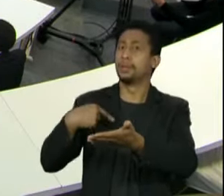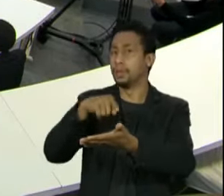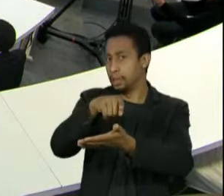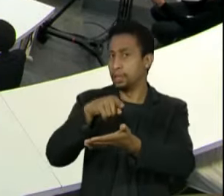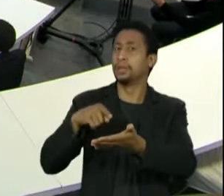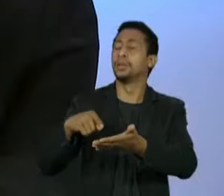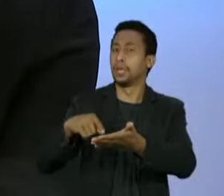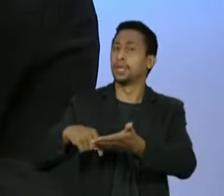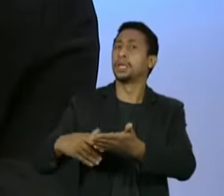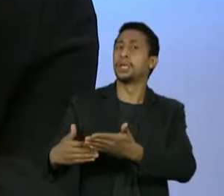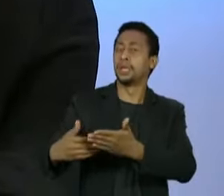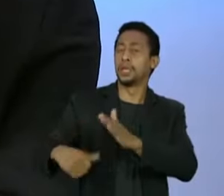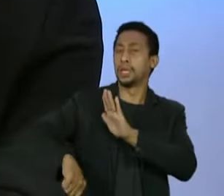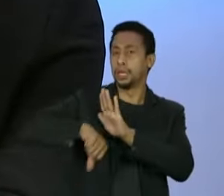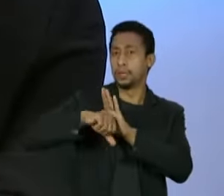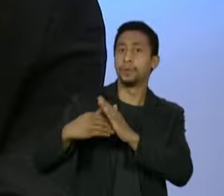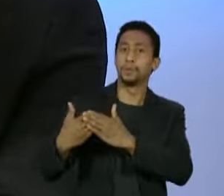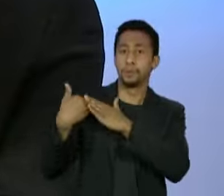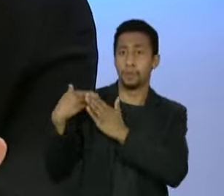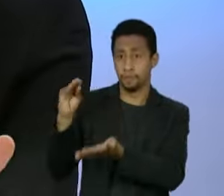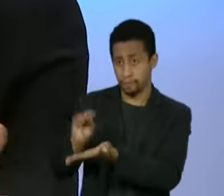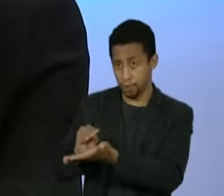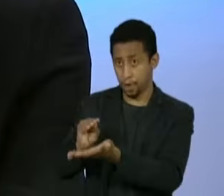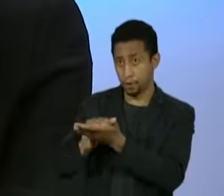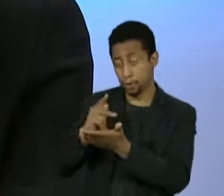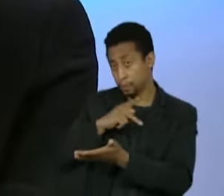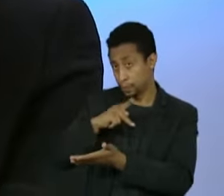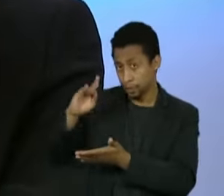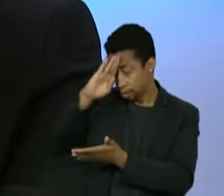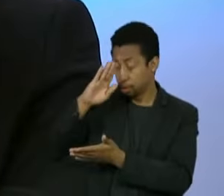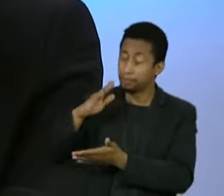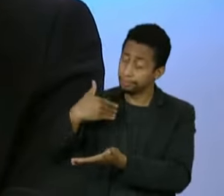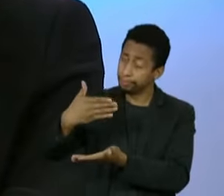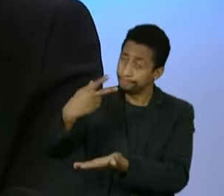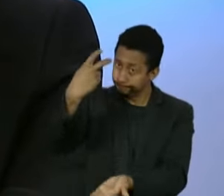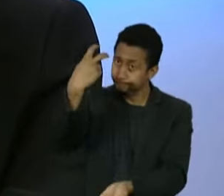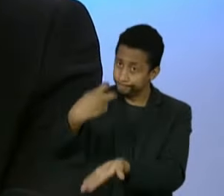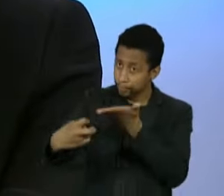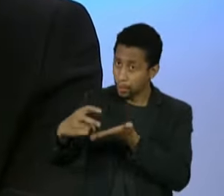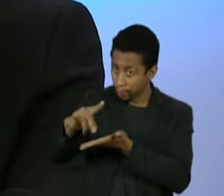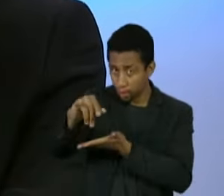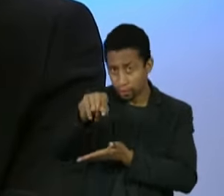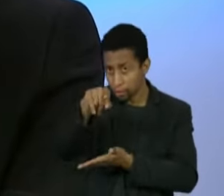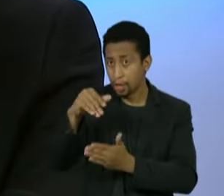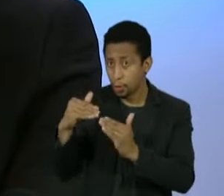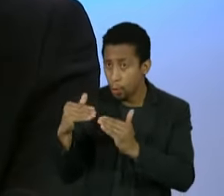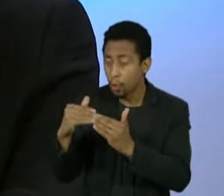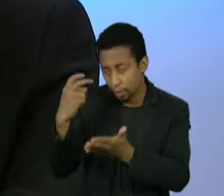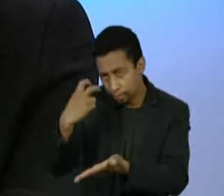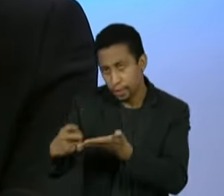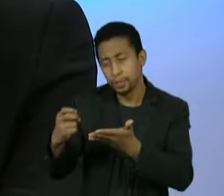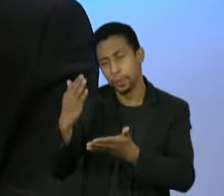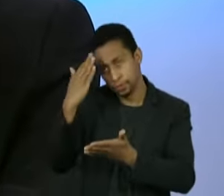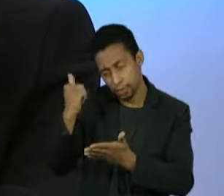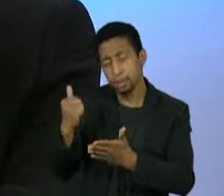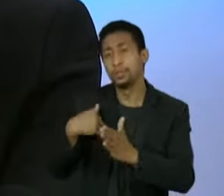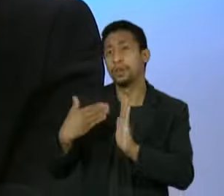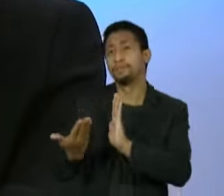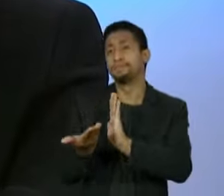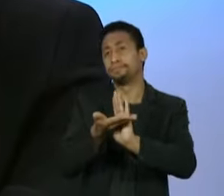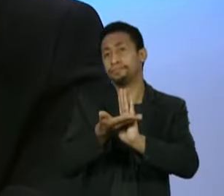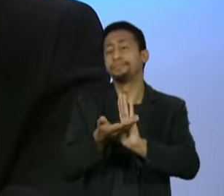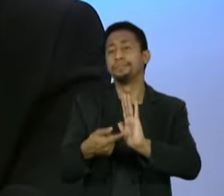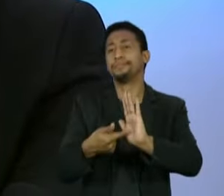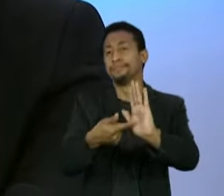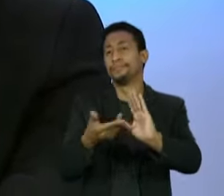responsabilidade, cujo desfecho é fatalmente o impeachment. O senhor é abertamente favorável ao impeachment, já apresentou um pedido à Câmara,